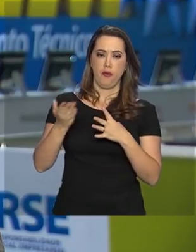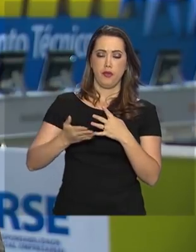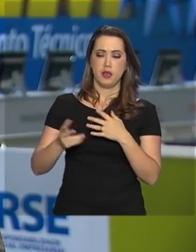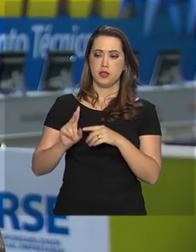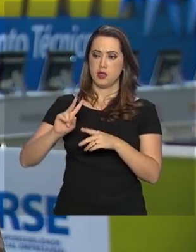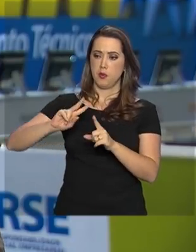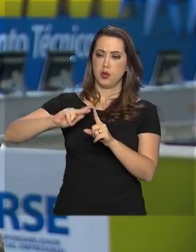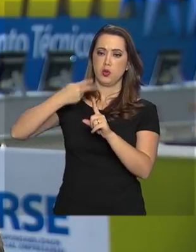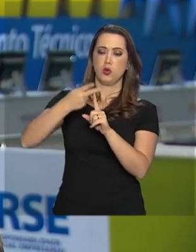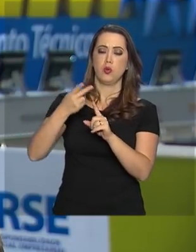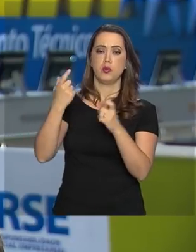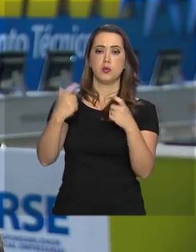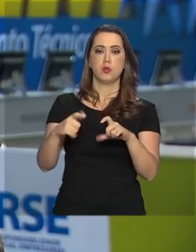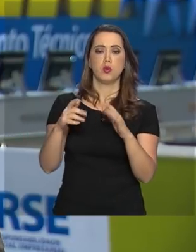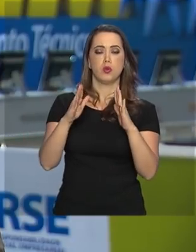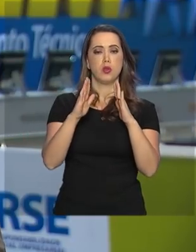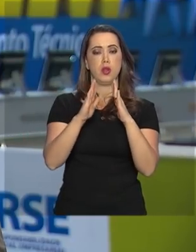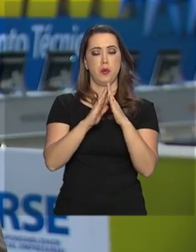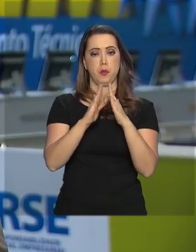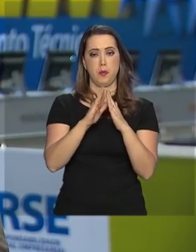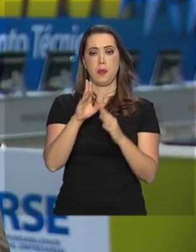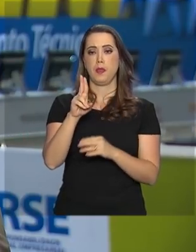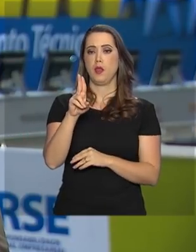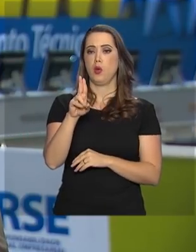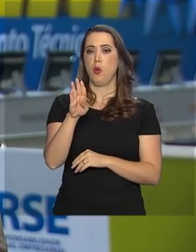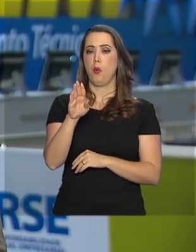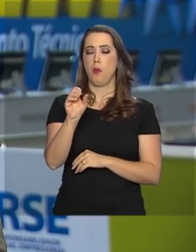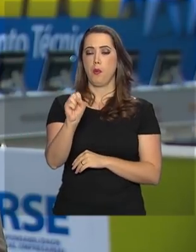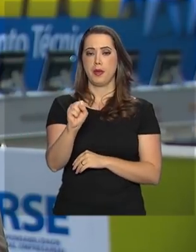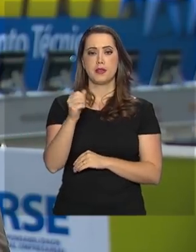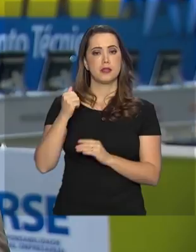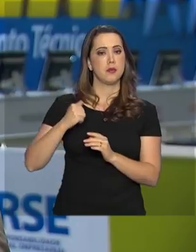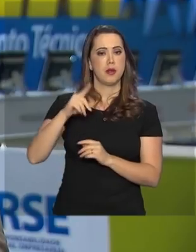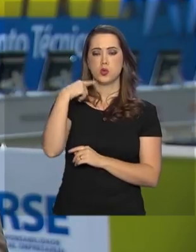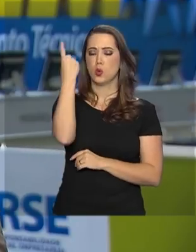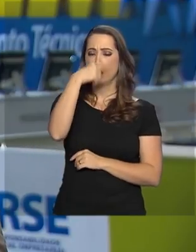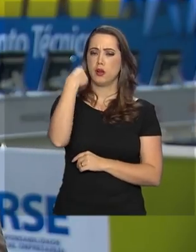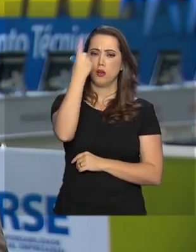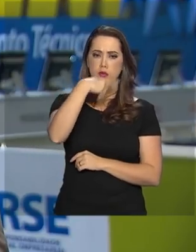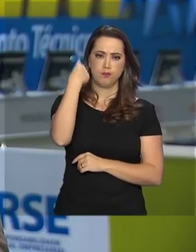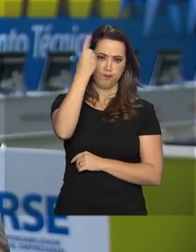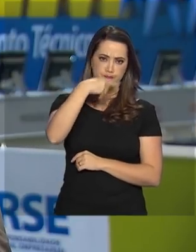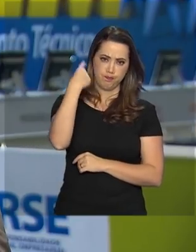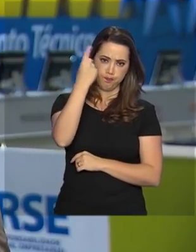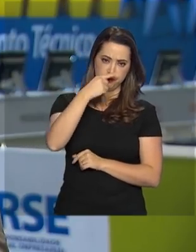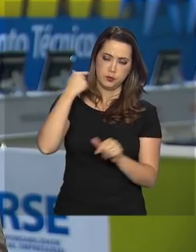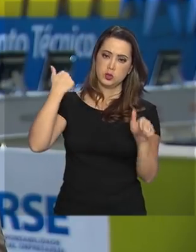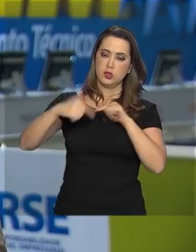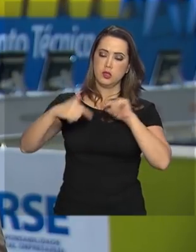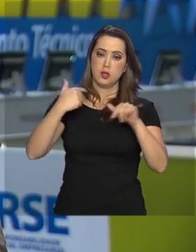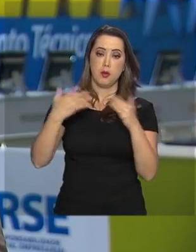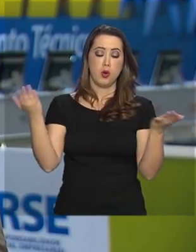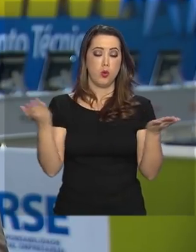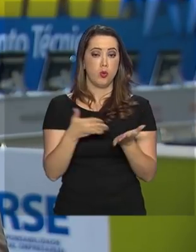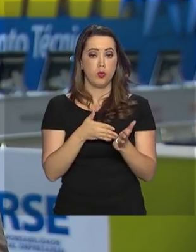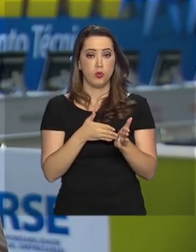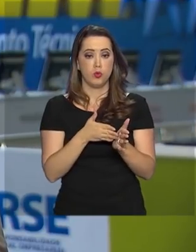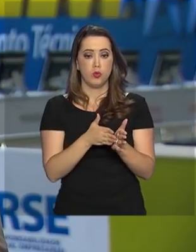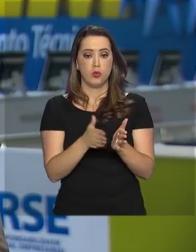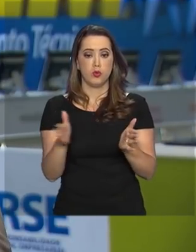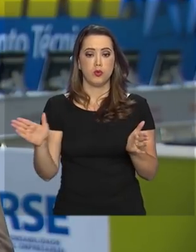dobro para as unidades básicas de saúde que ampliarem o horário de atendimento. Atualmente, essas unidades